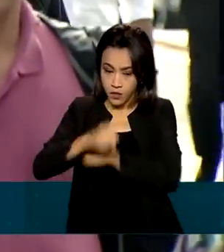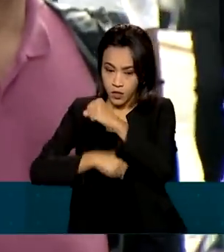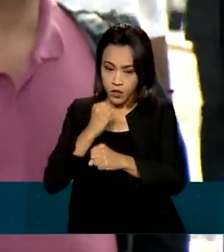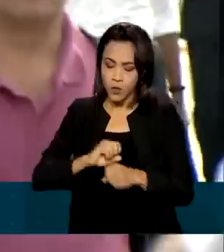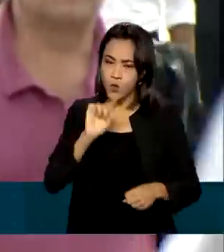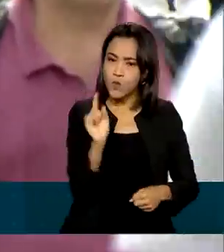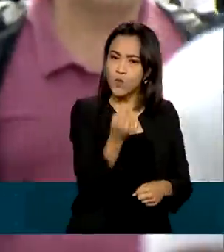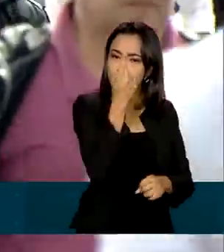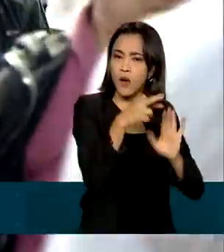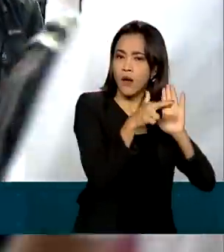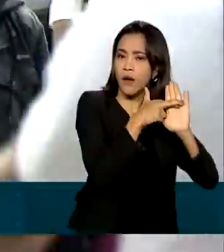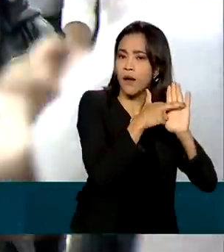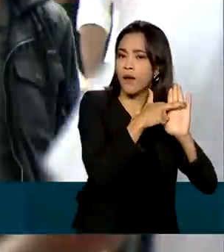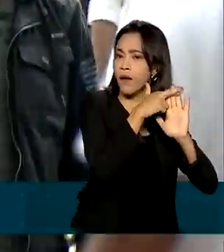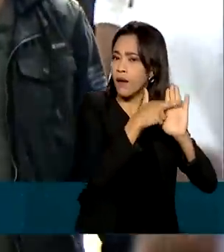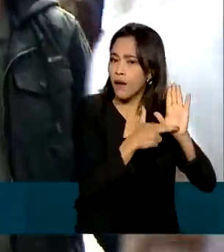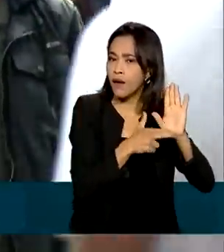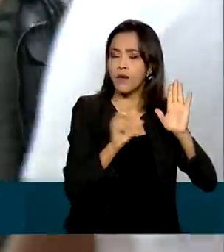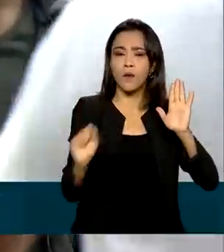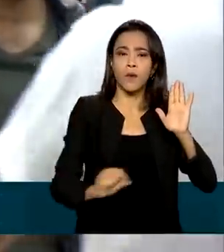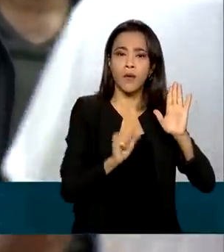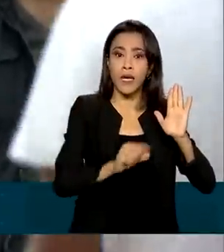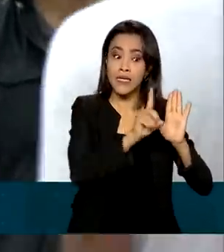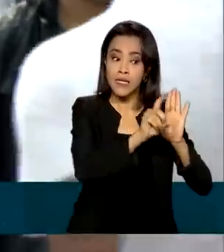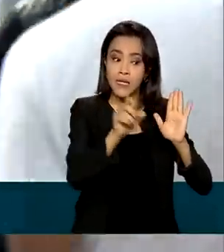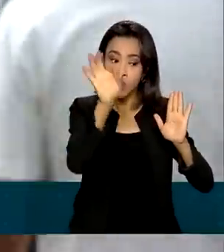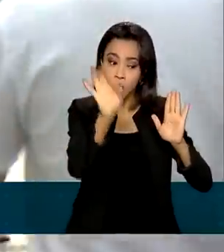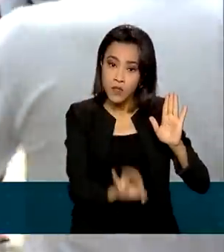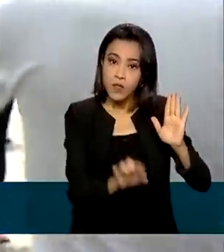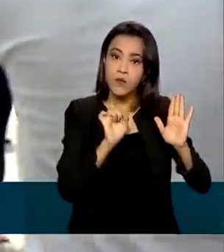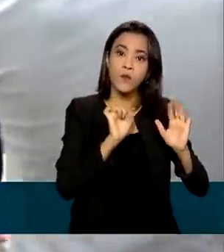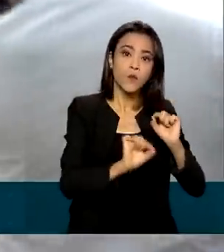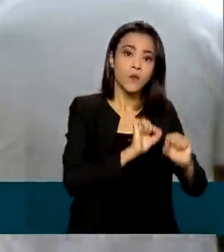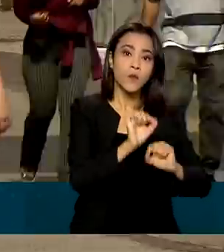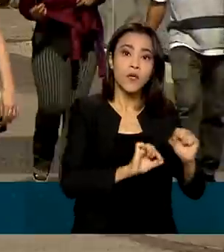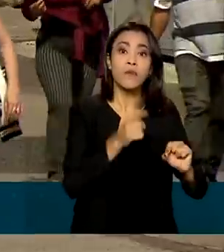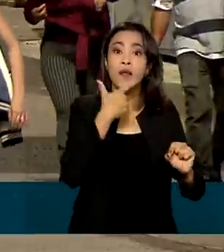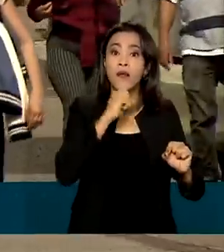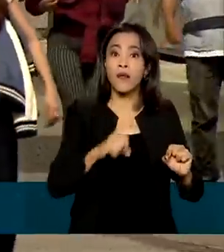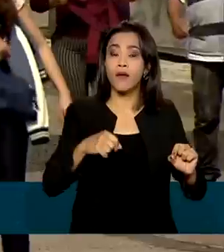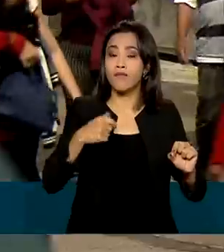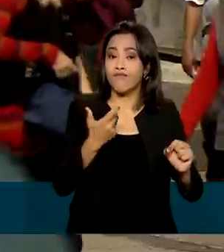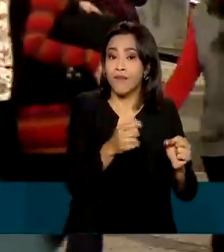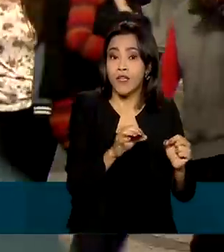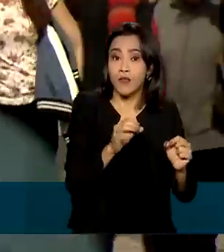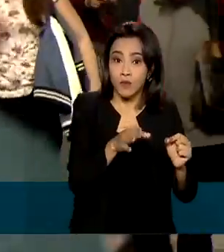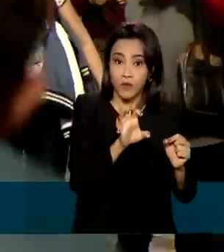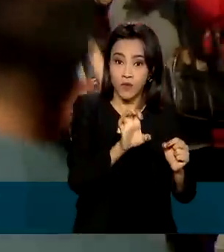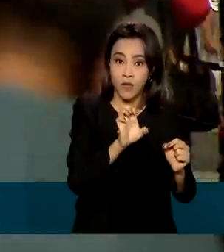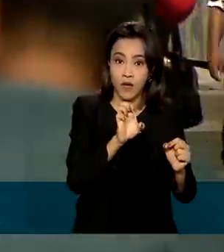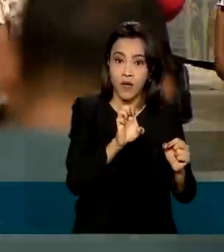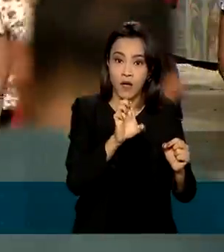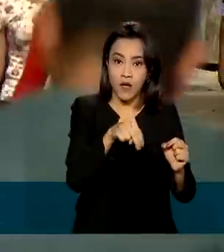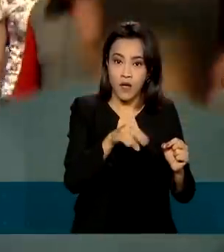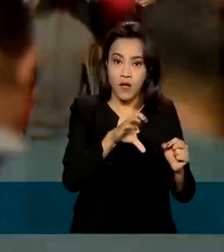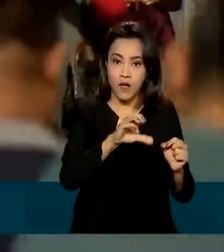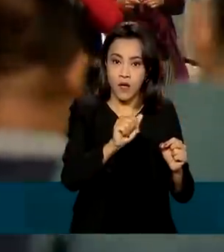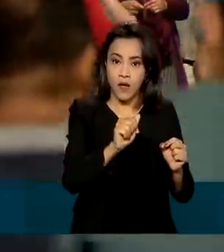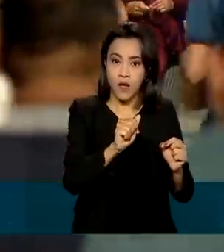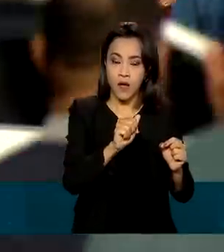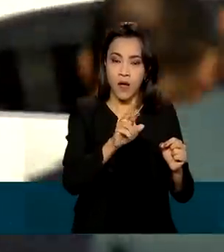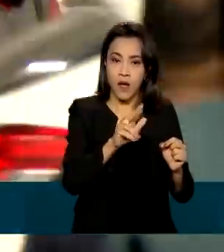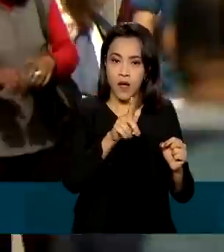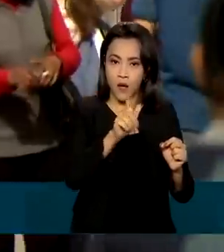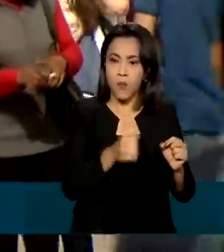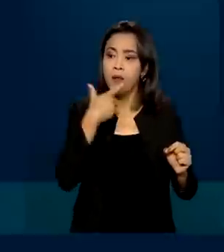das medidas propõe uma pausa de 100% dos encargos para quem perdeu o emprego e carência de seis meses para o pagamento da